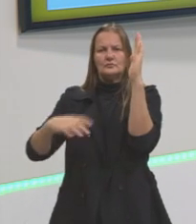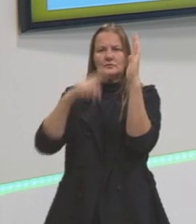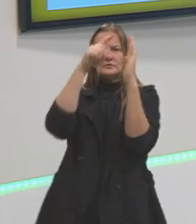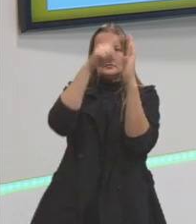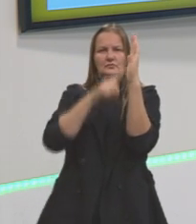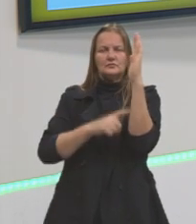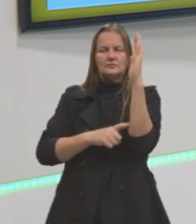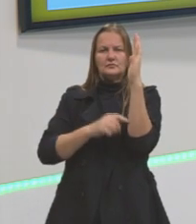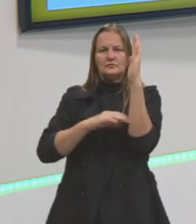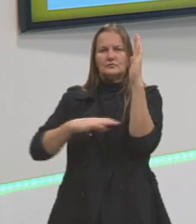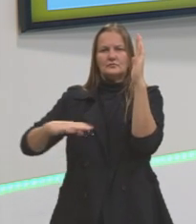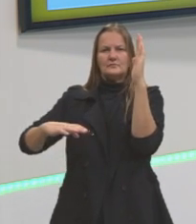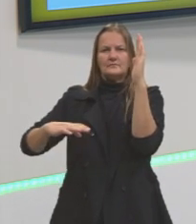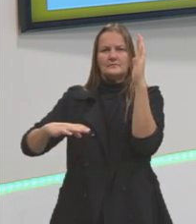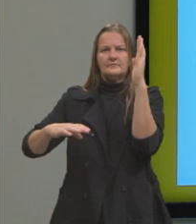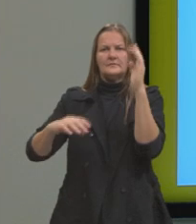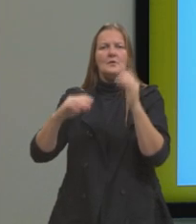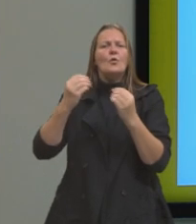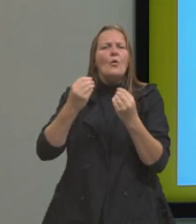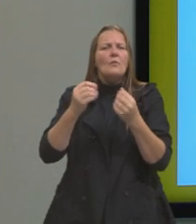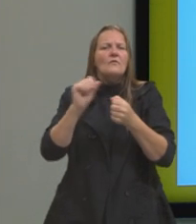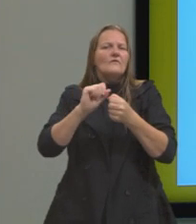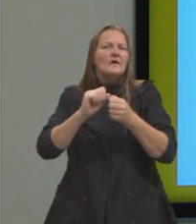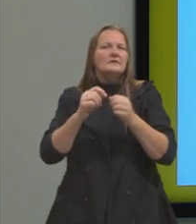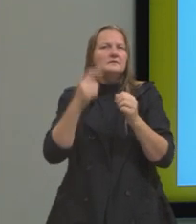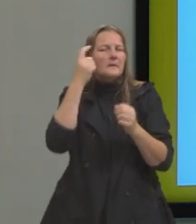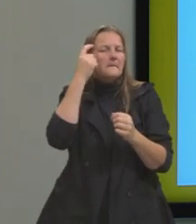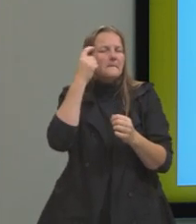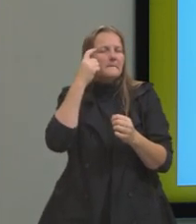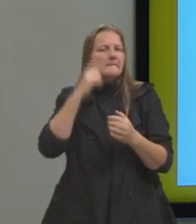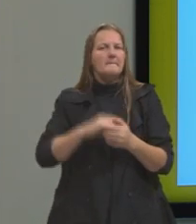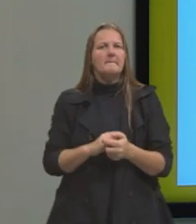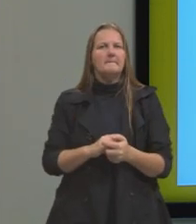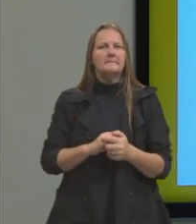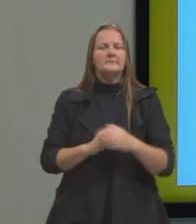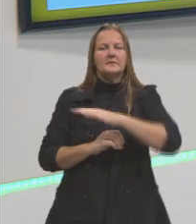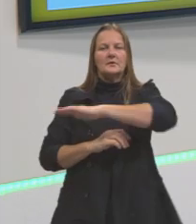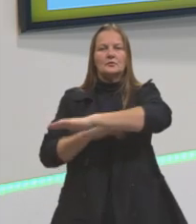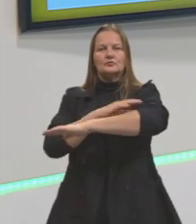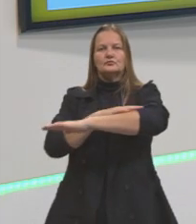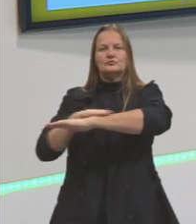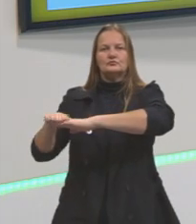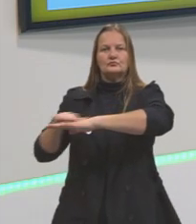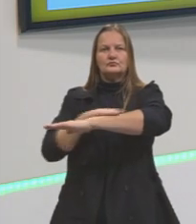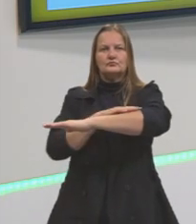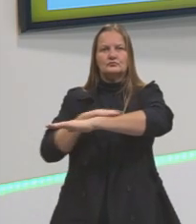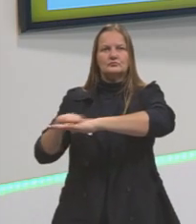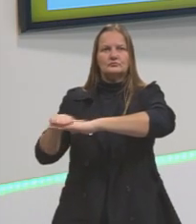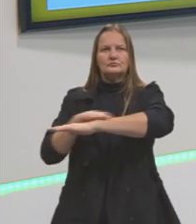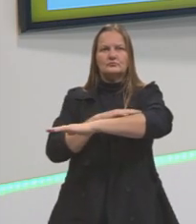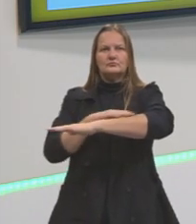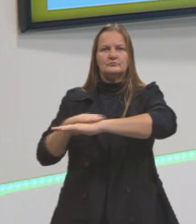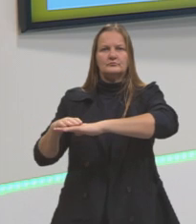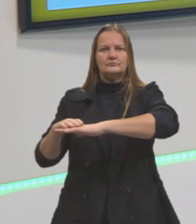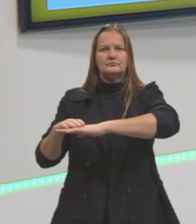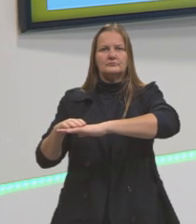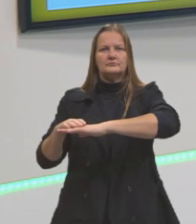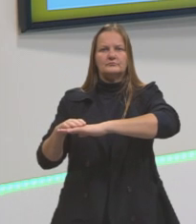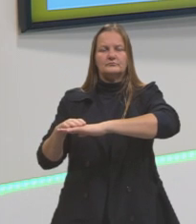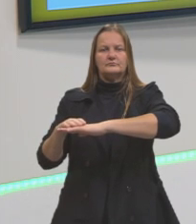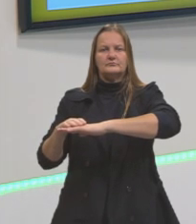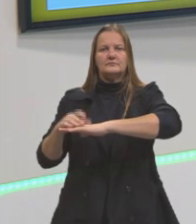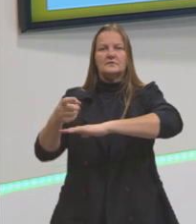faz do plano cartesiano é da seguinte forma. É uma linha horizontal, essa linha horizontal aqui, nós chamamos de